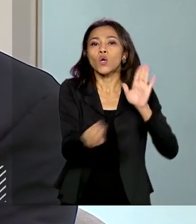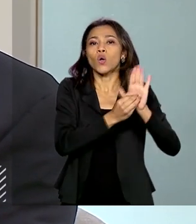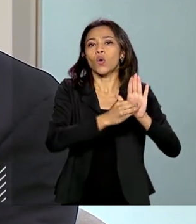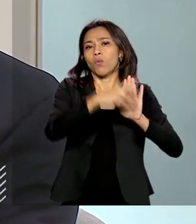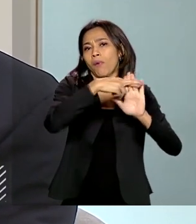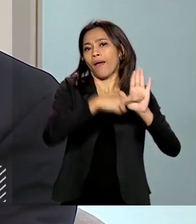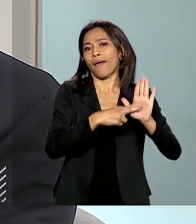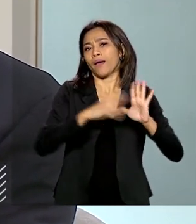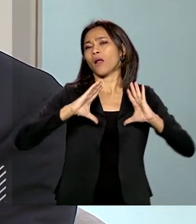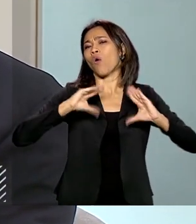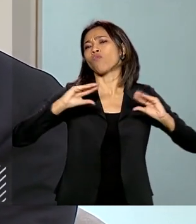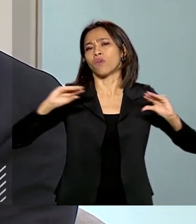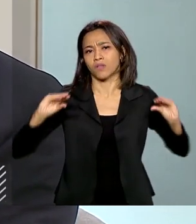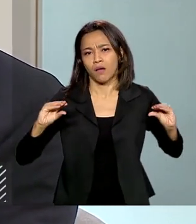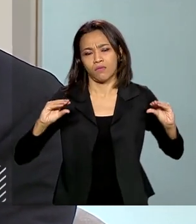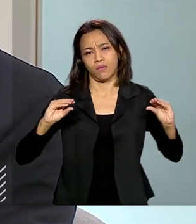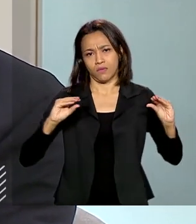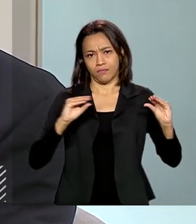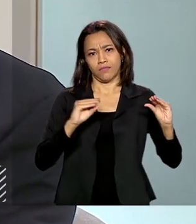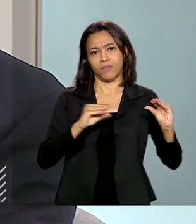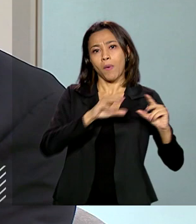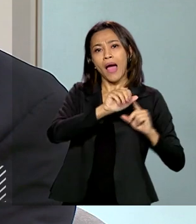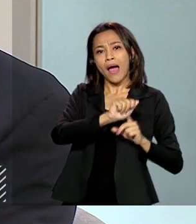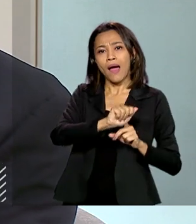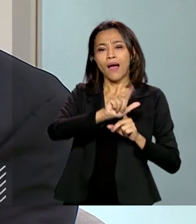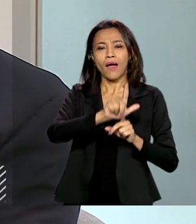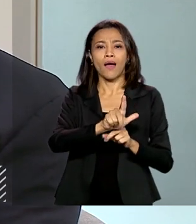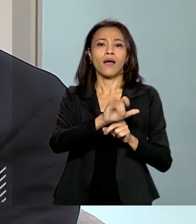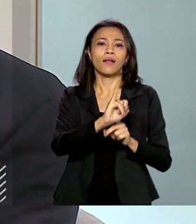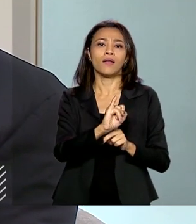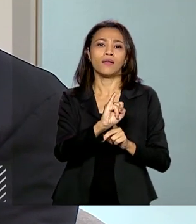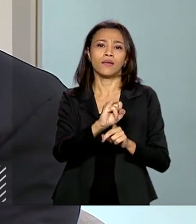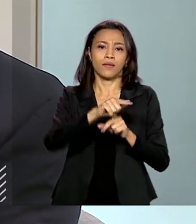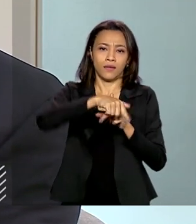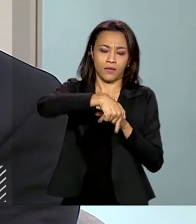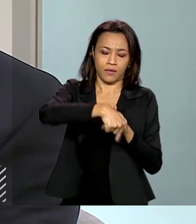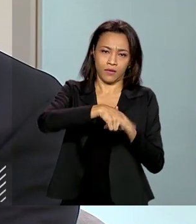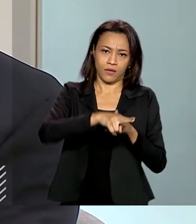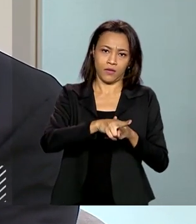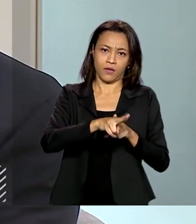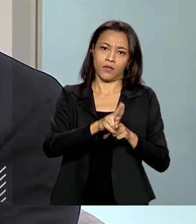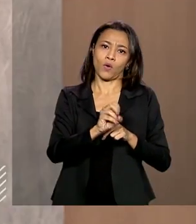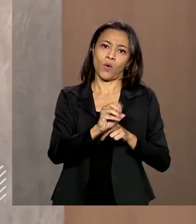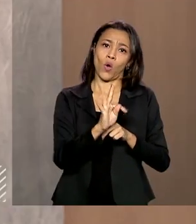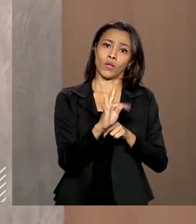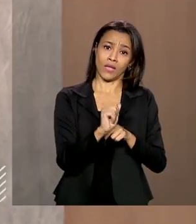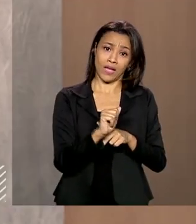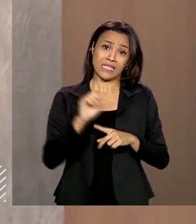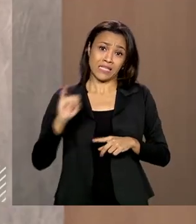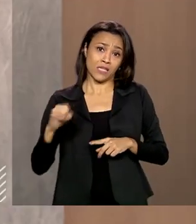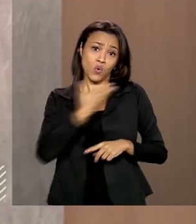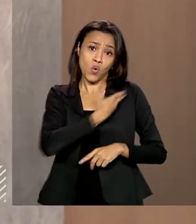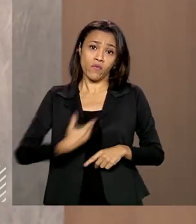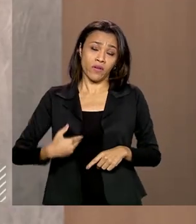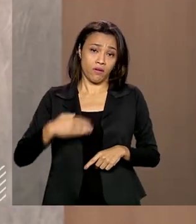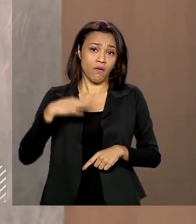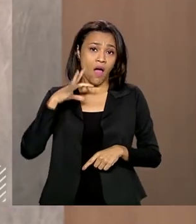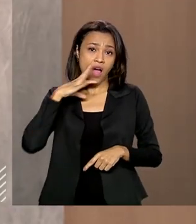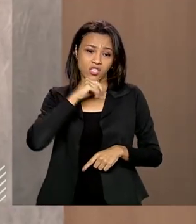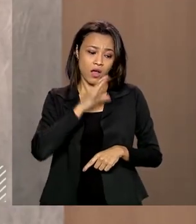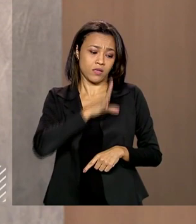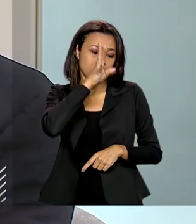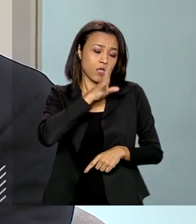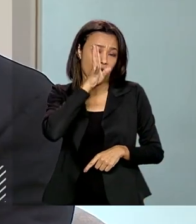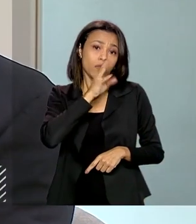Eu tenho certeza, se essa alíquota se mostrar exagerada, ele vai recuar, ele vai substituir, ele vai trocar. Mas, na minha opinião, foi uma decisão